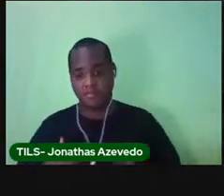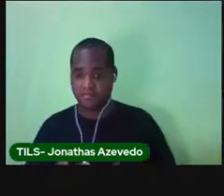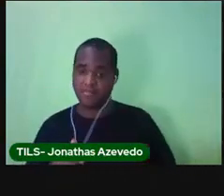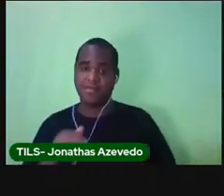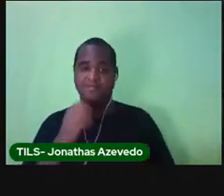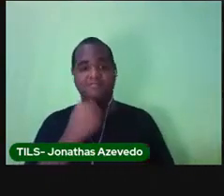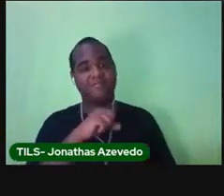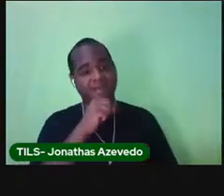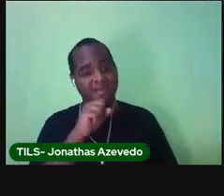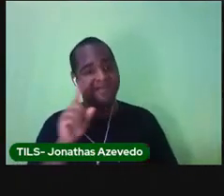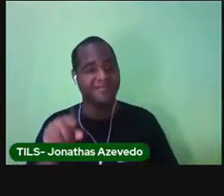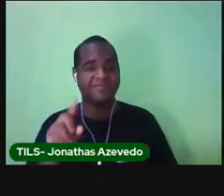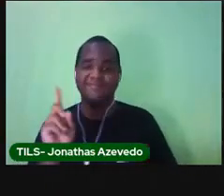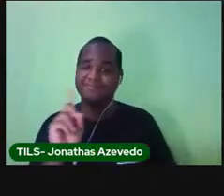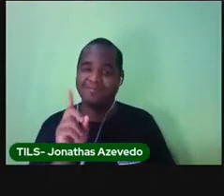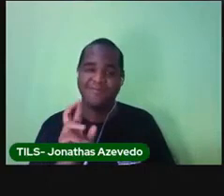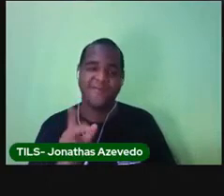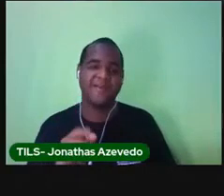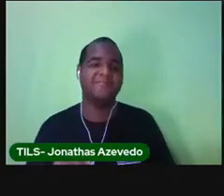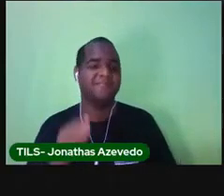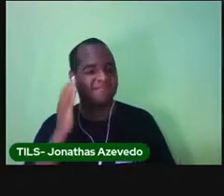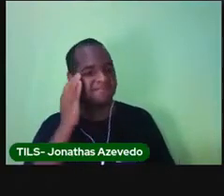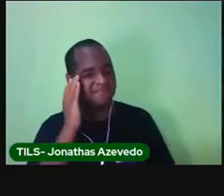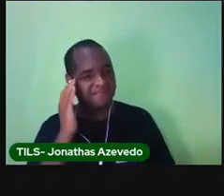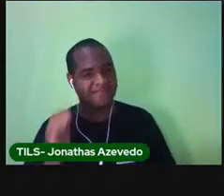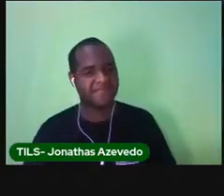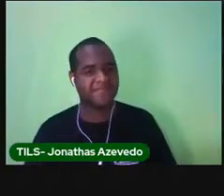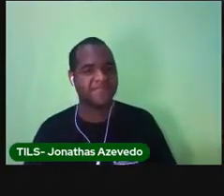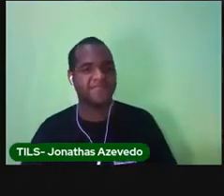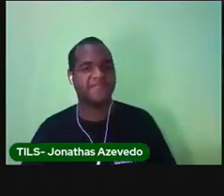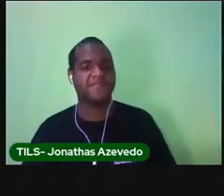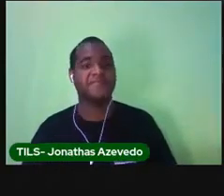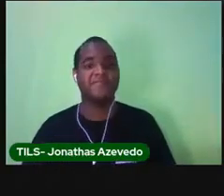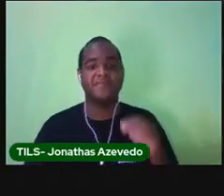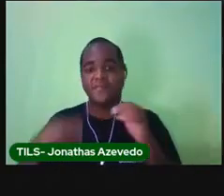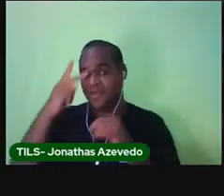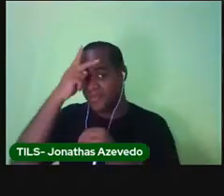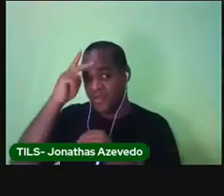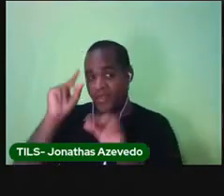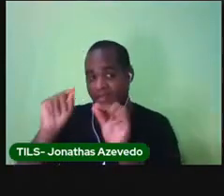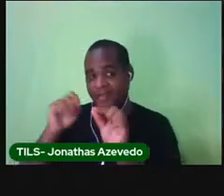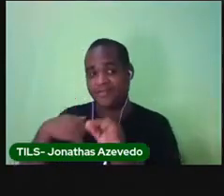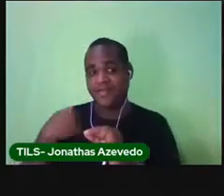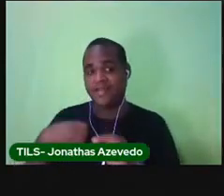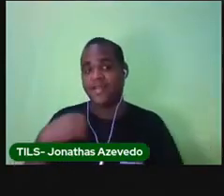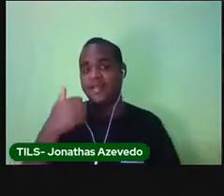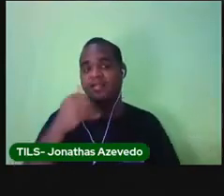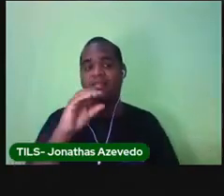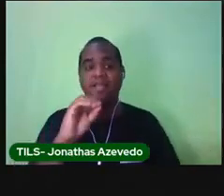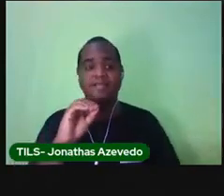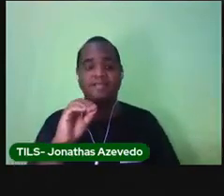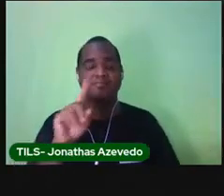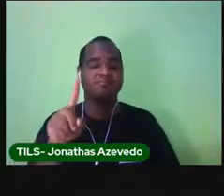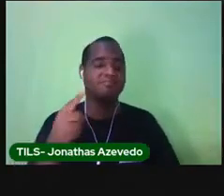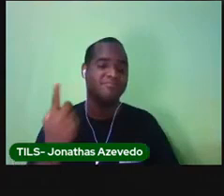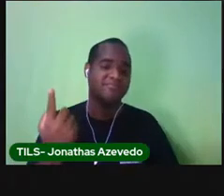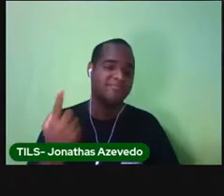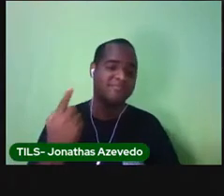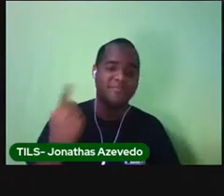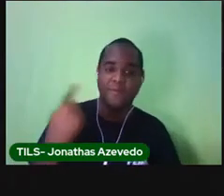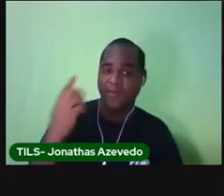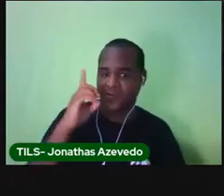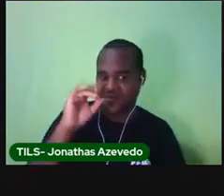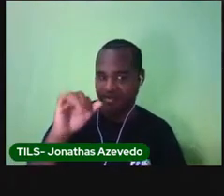mamãe. Entendeu? Nem todos têm 10 anos. E nem todo mundo teve o primeiro dia da